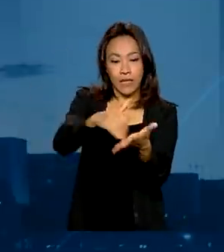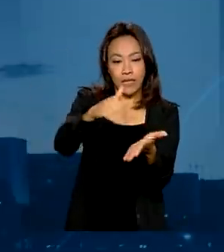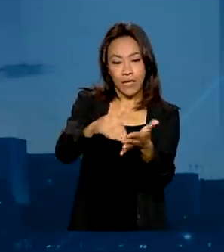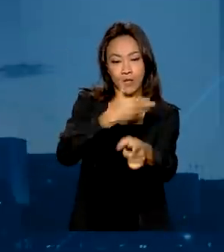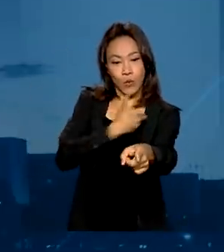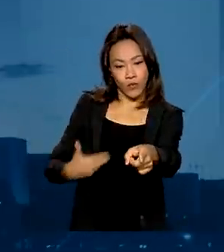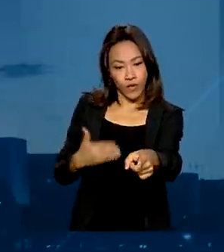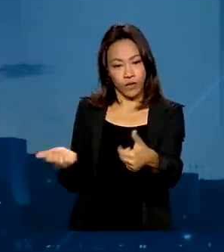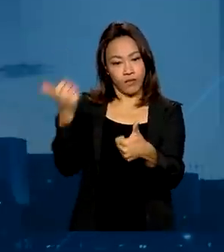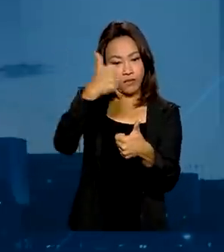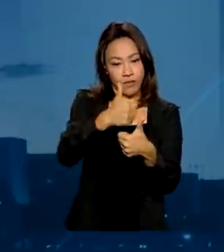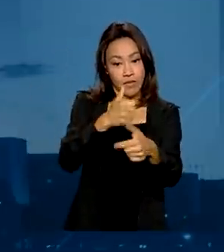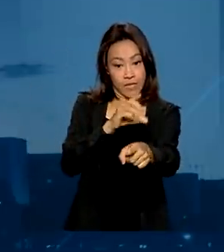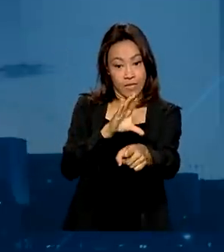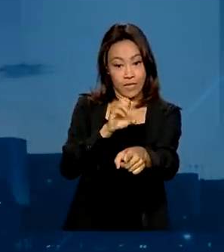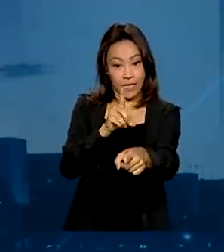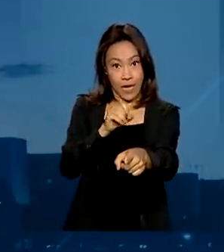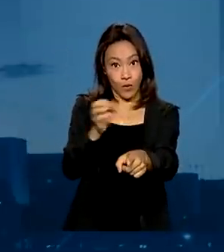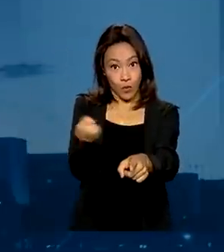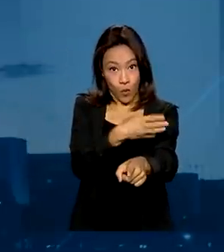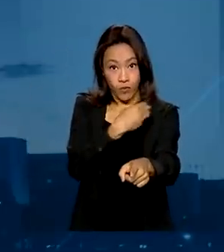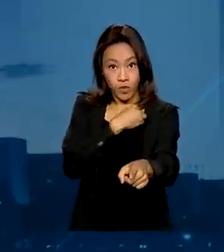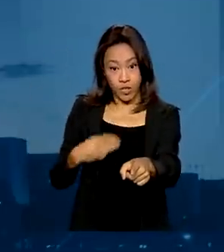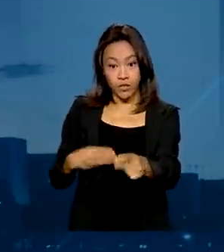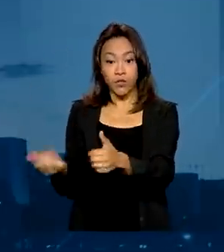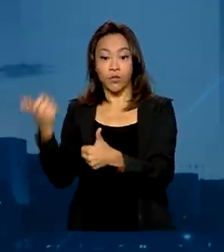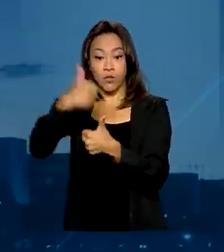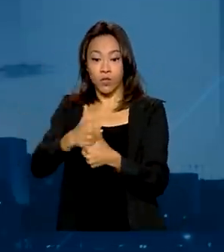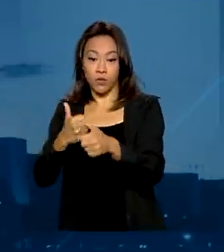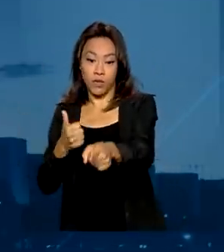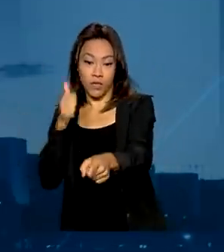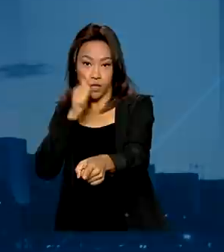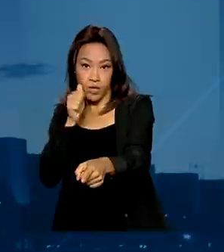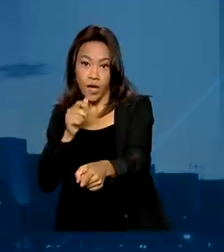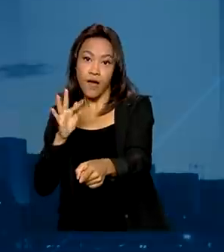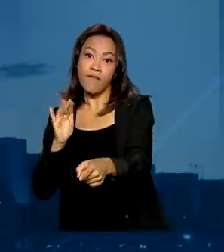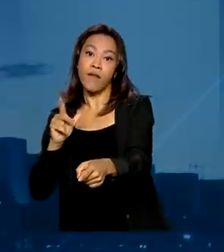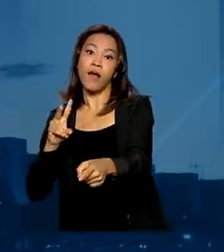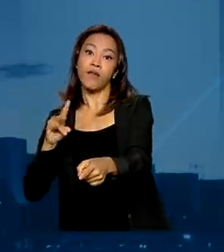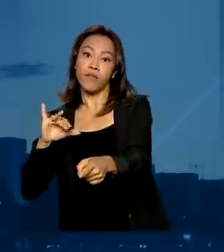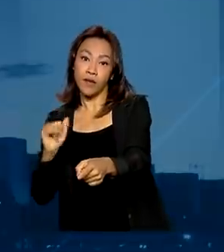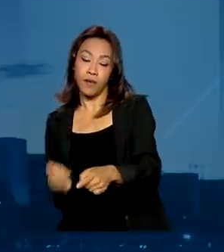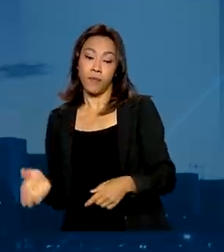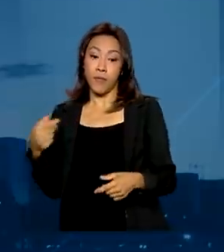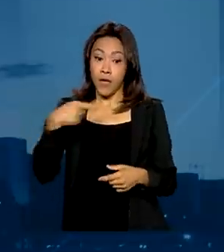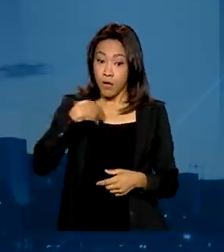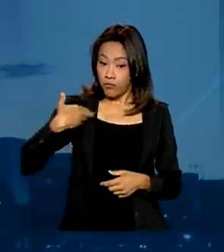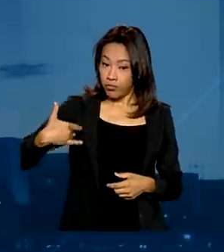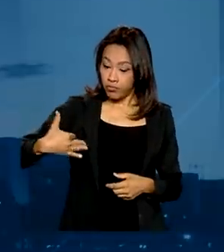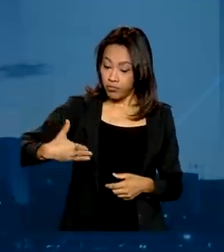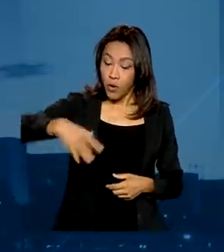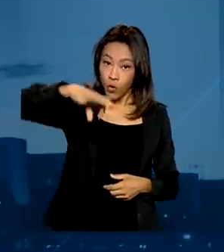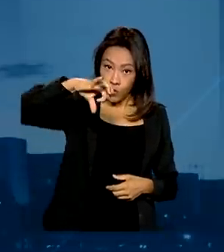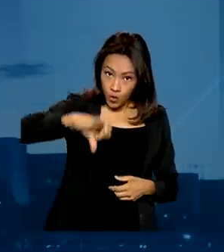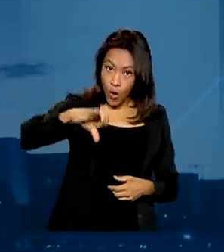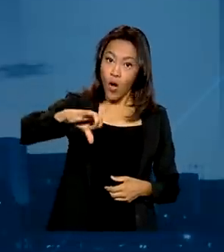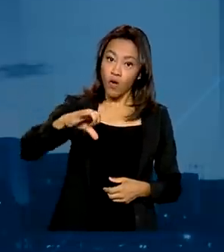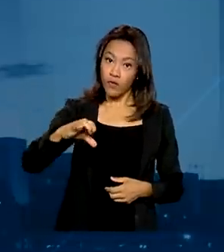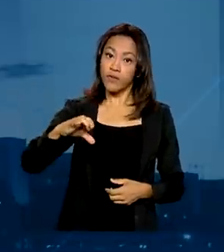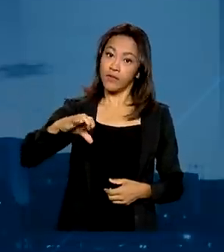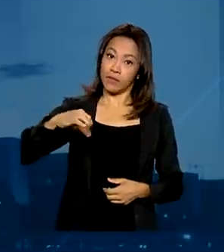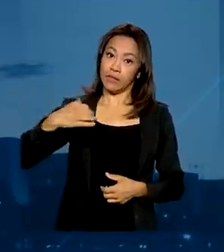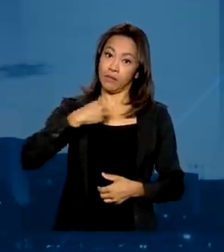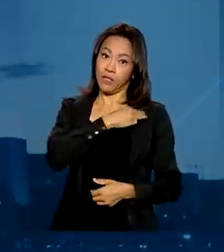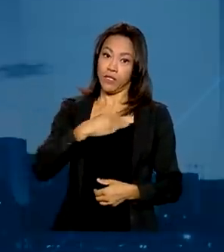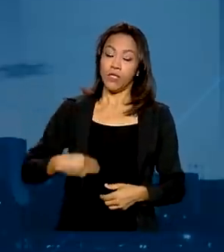Célio Faria Júnior, em substituição a Flávia Arruda. Além dos nove ministros que tomaram posse na cerimônia, também